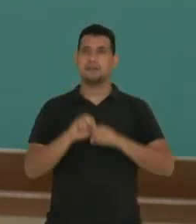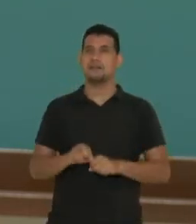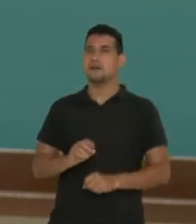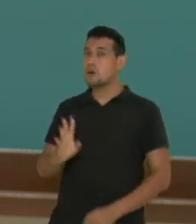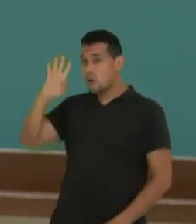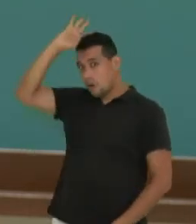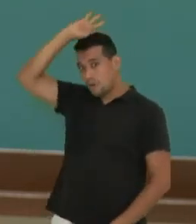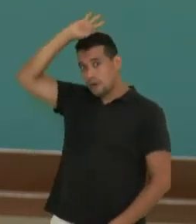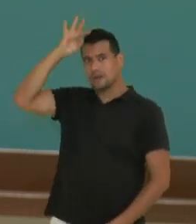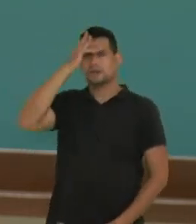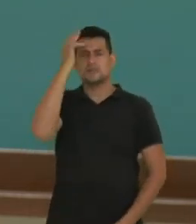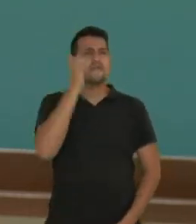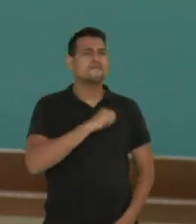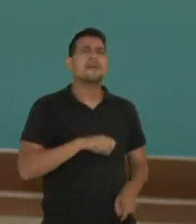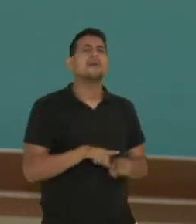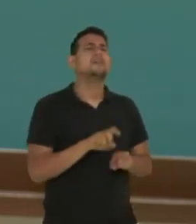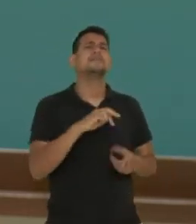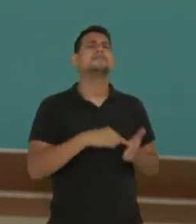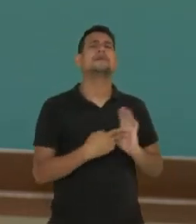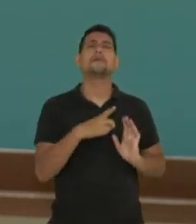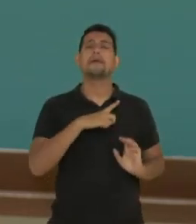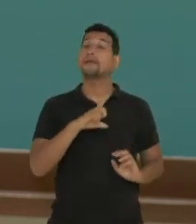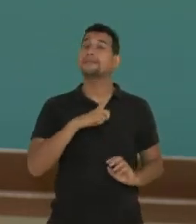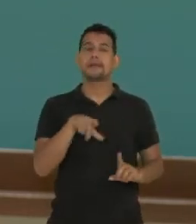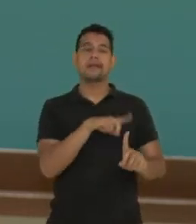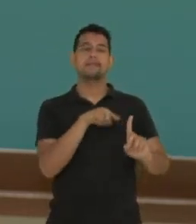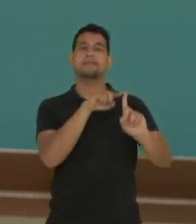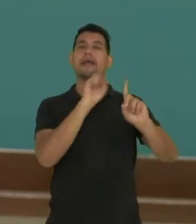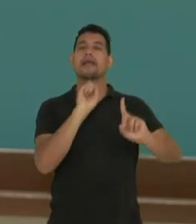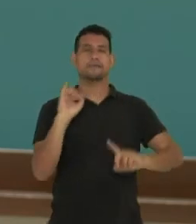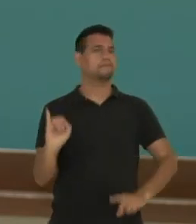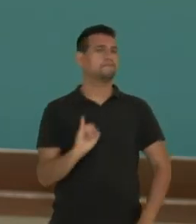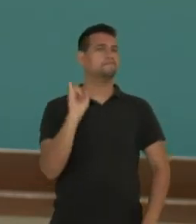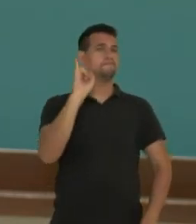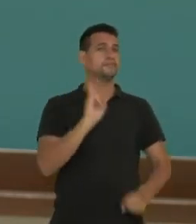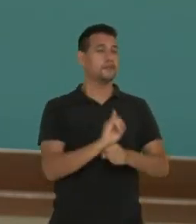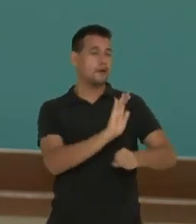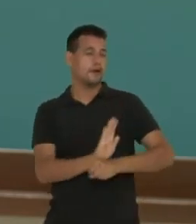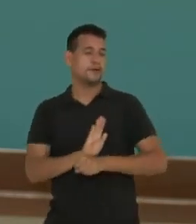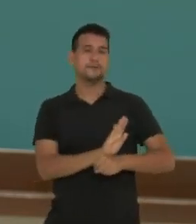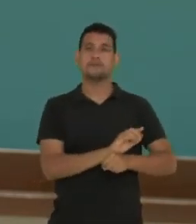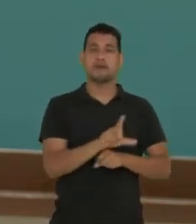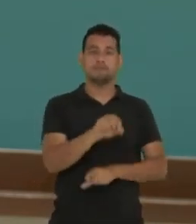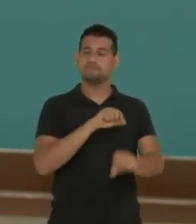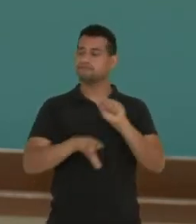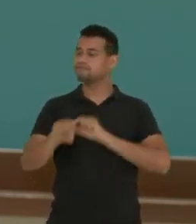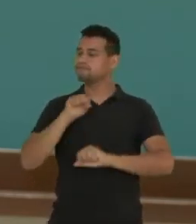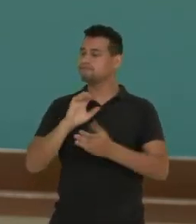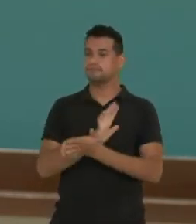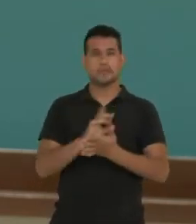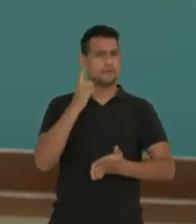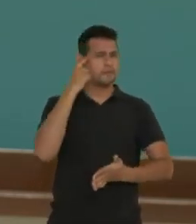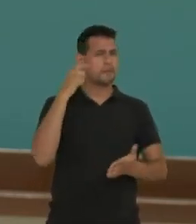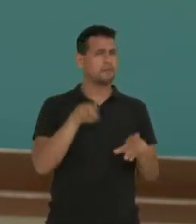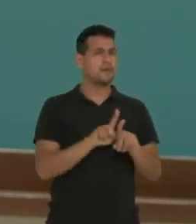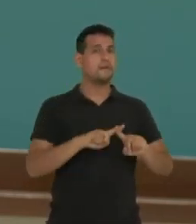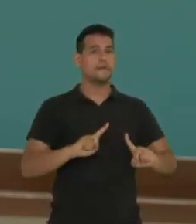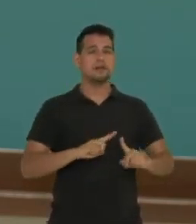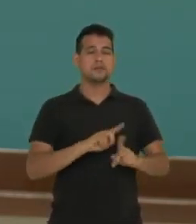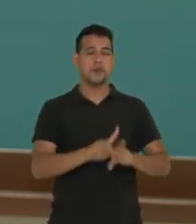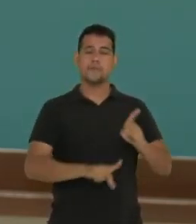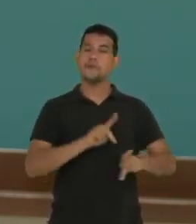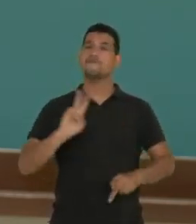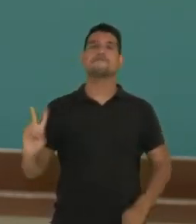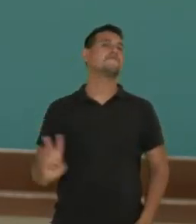os mais velhos, ou seja, os anciãos, tinham a função importante de ajudar na tomada de decisão, dado que esses povos